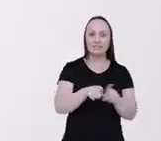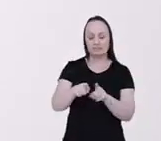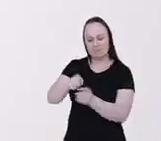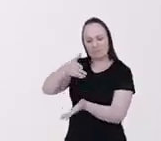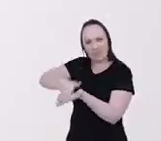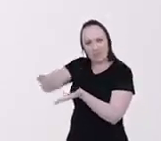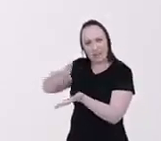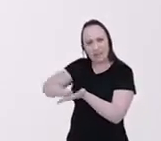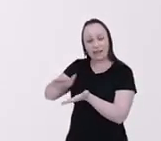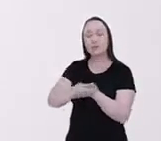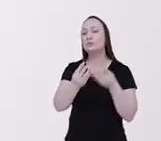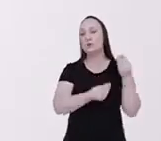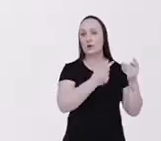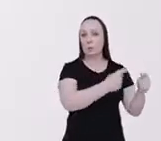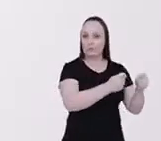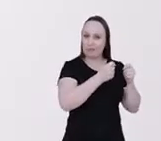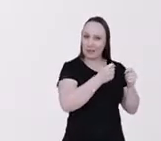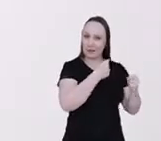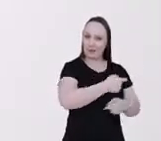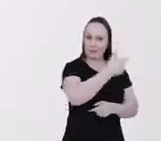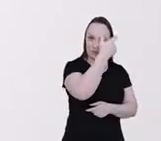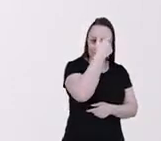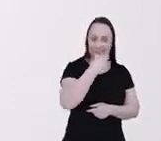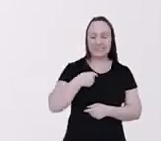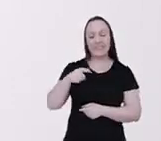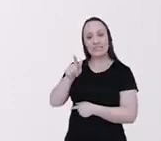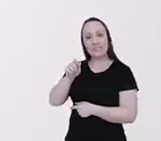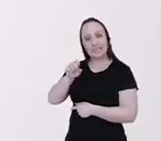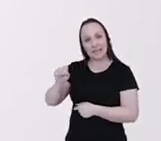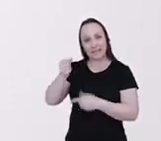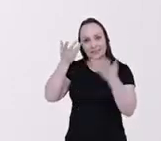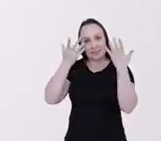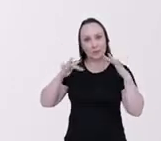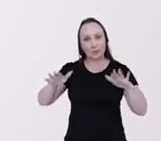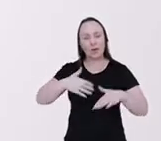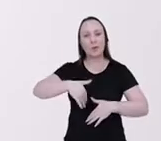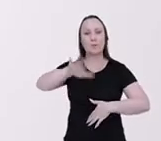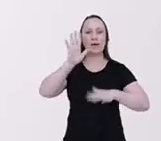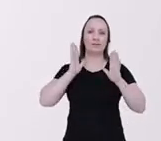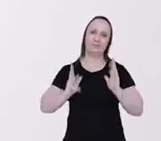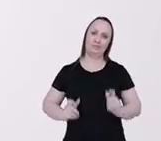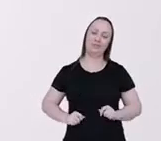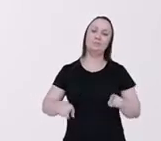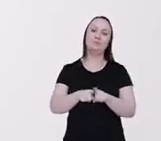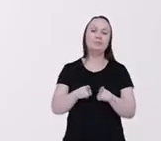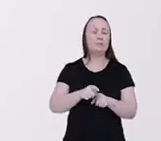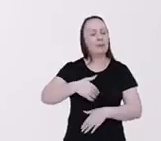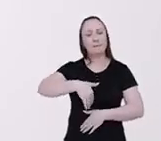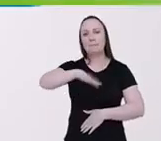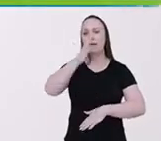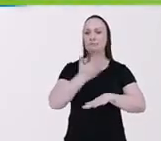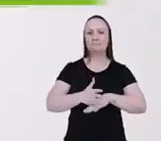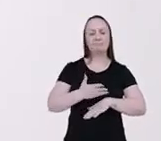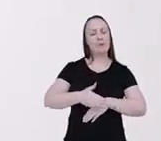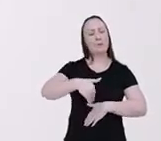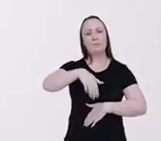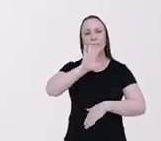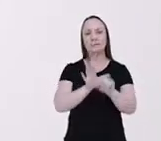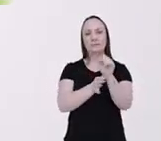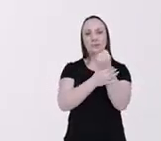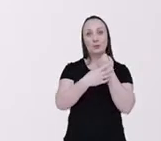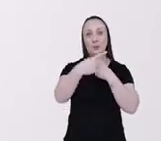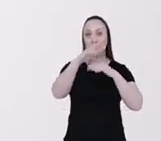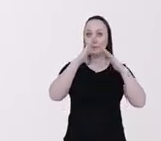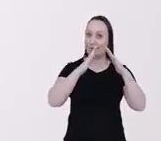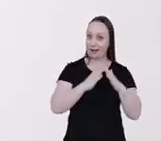excessivo pela economia consciente. O gás natural, além de ser uma energia mais limpa, é a opção mais prática e segura